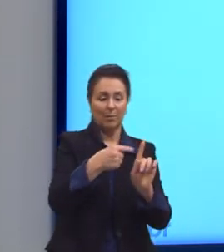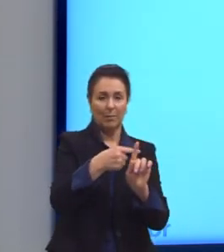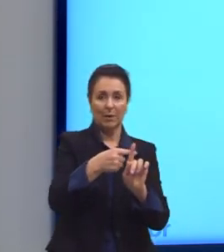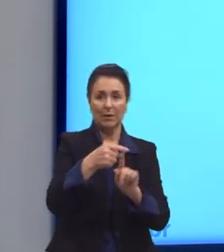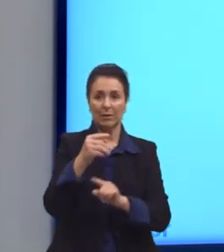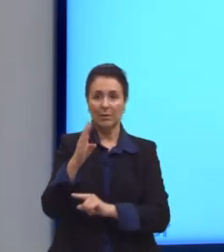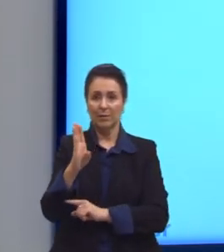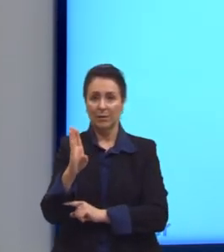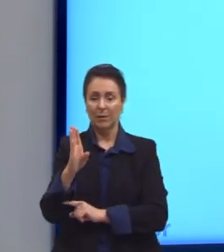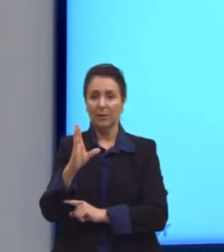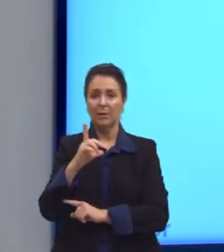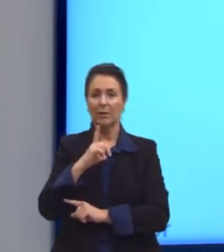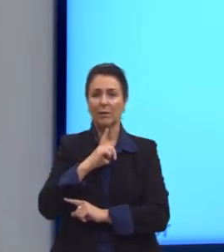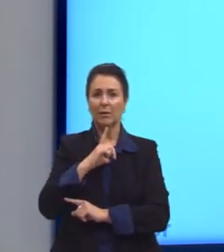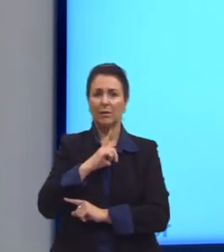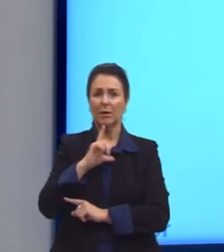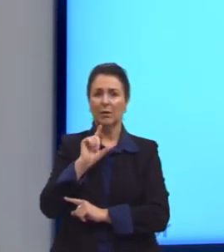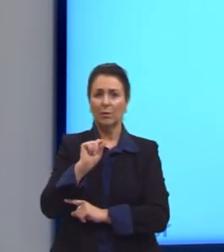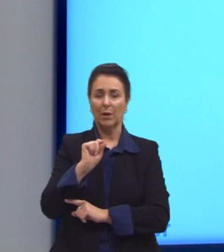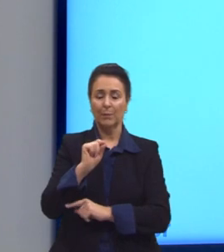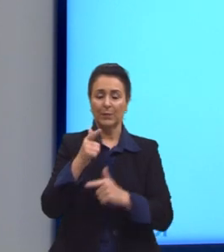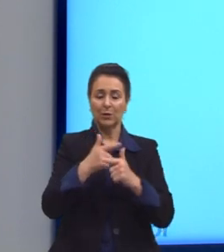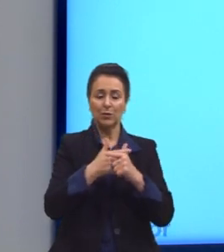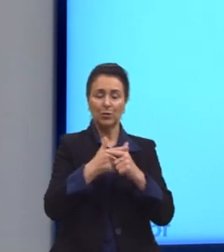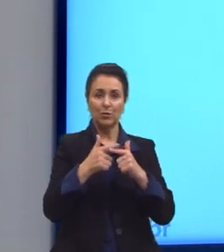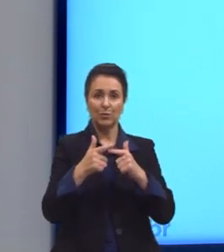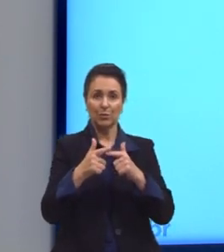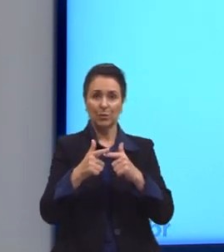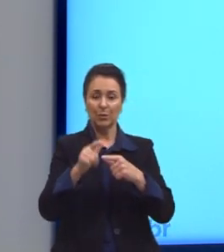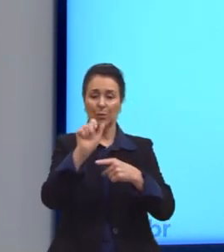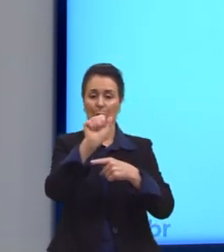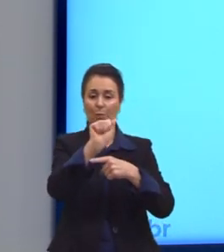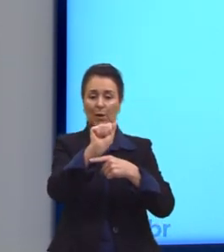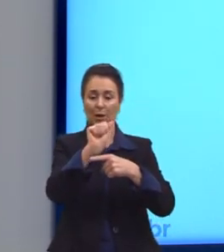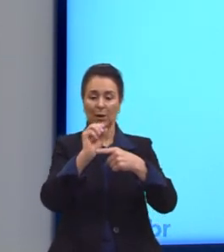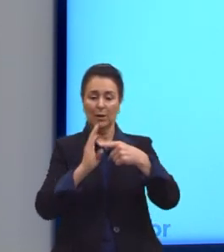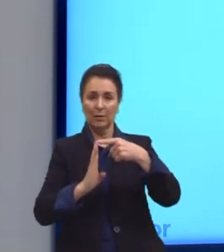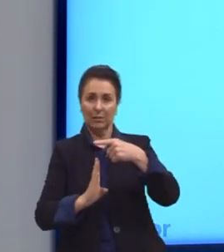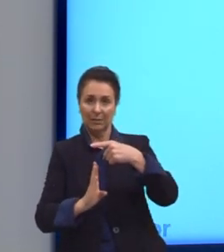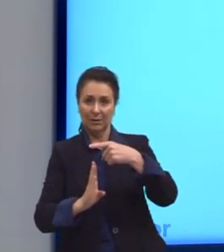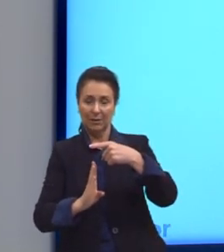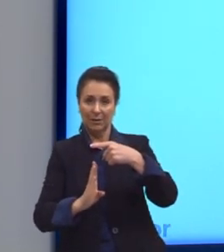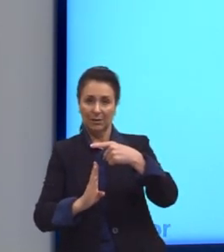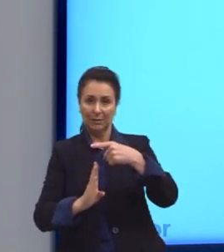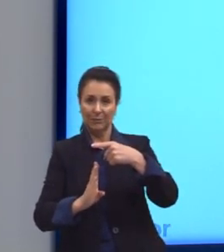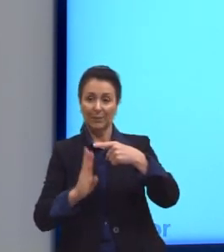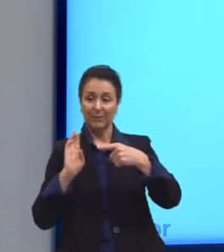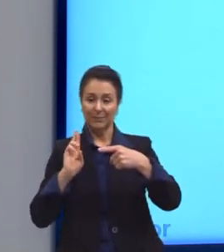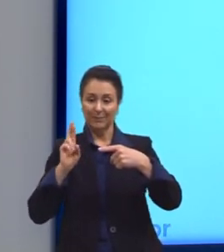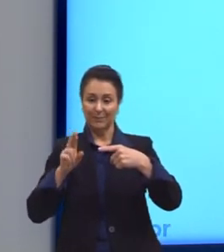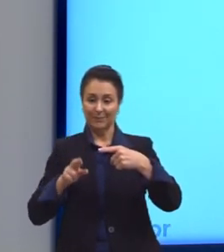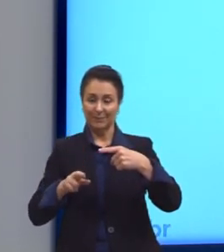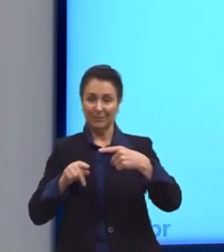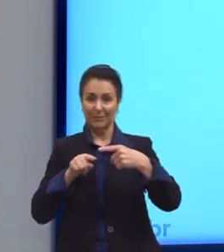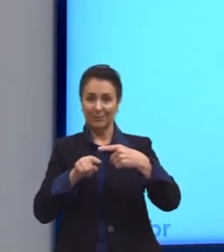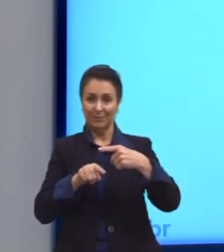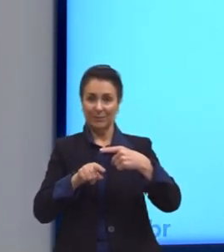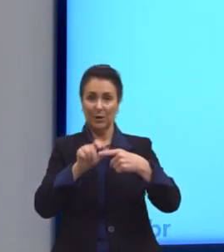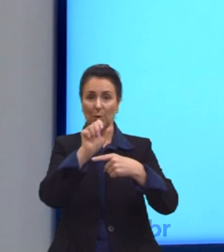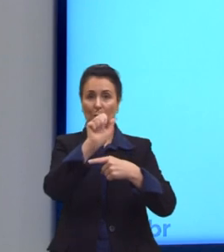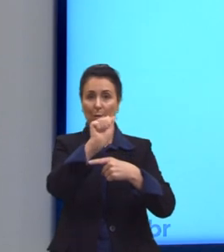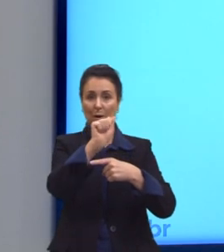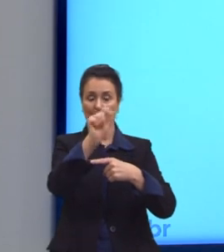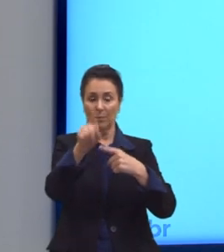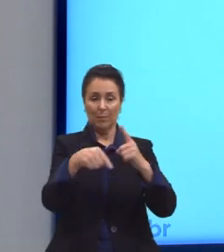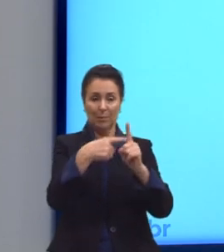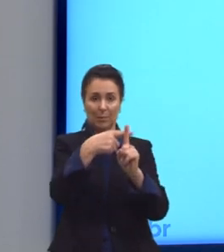Nós temos, então, que se dividirmos o A pelo B, chamado esta razão, e também o A mais